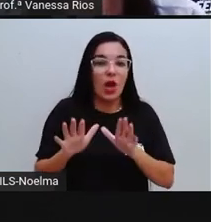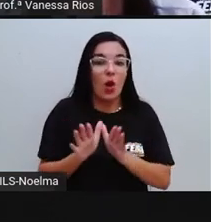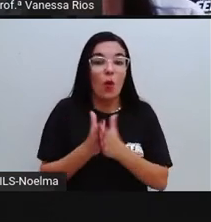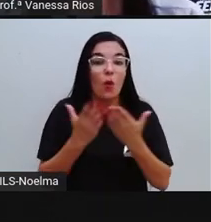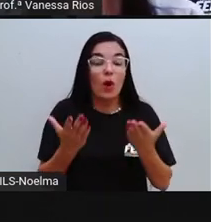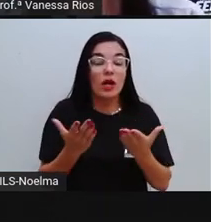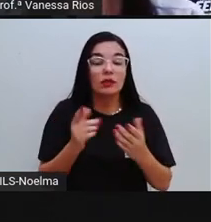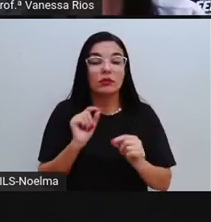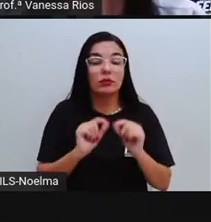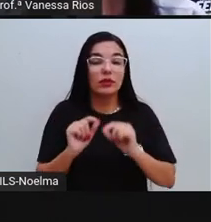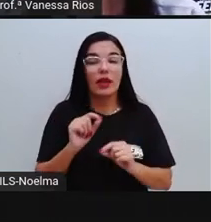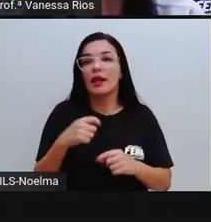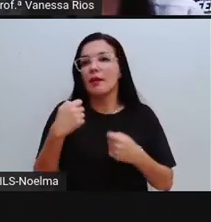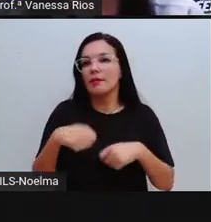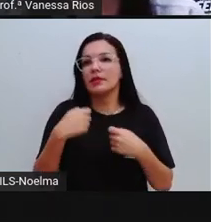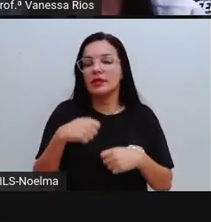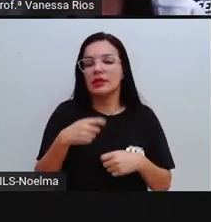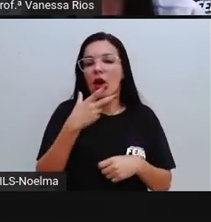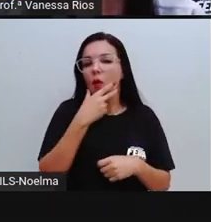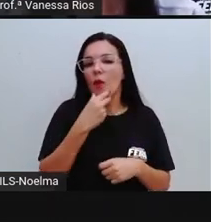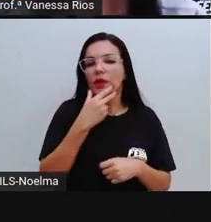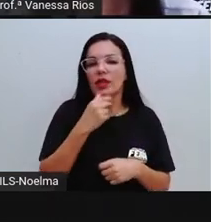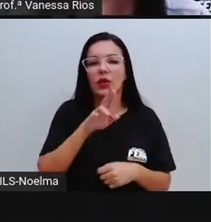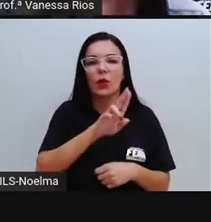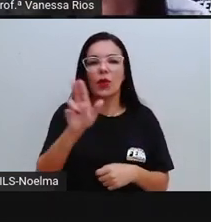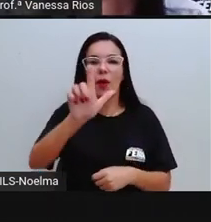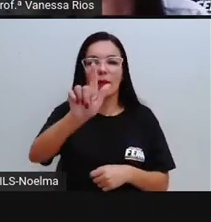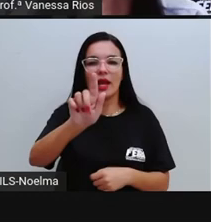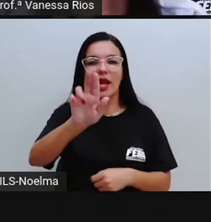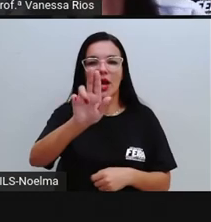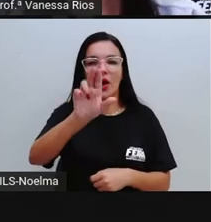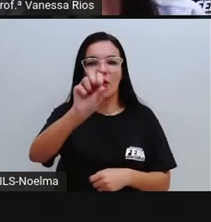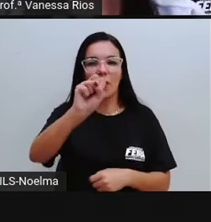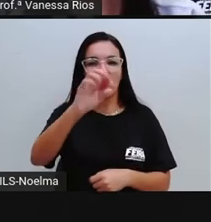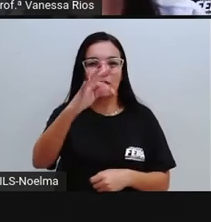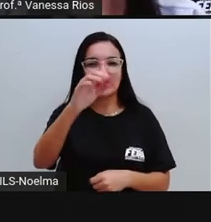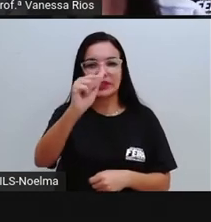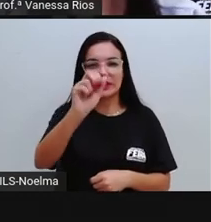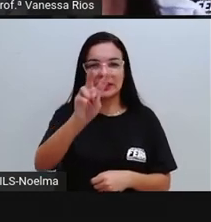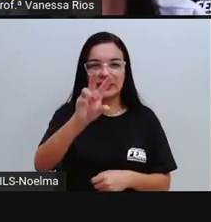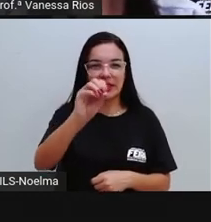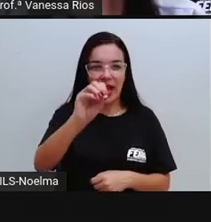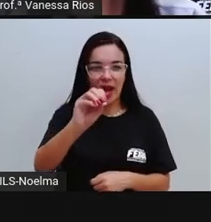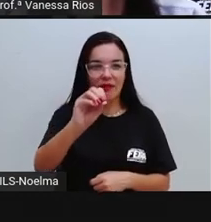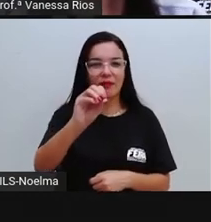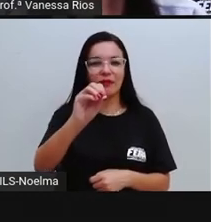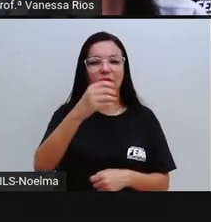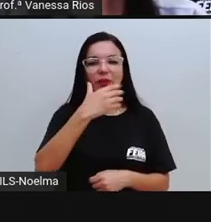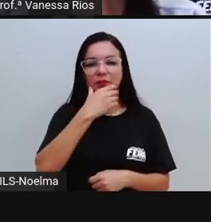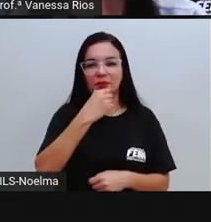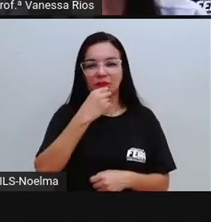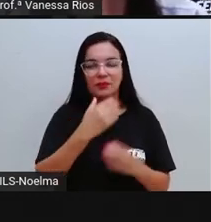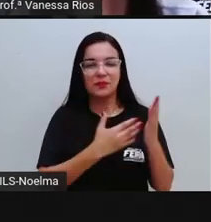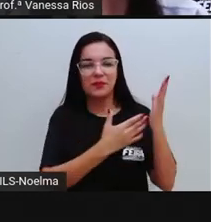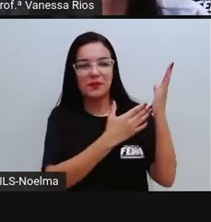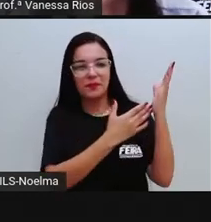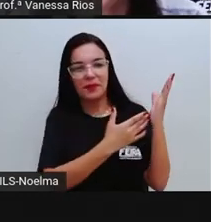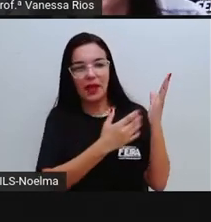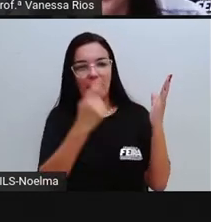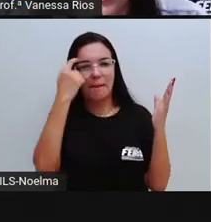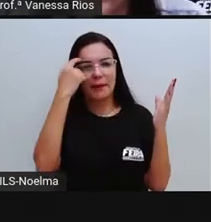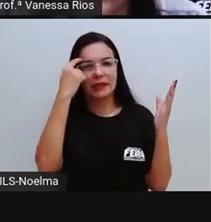justamente sobre isso, né? Que o menininho aí que nos acompanha nas aulas de matemática está falando. Vamos pensar em novas